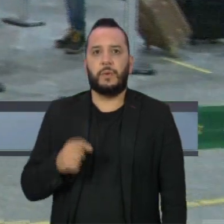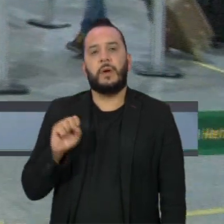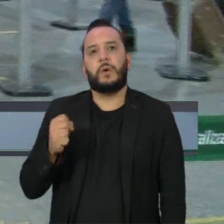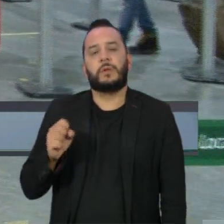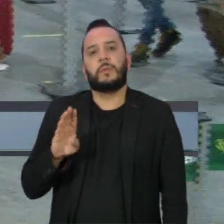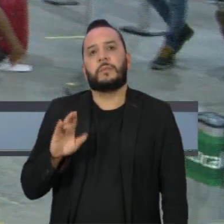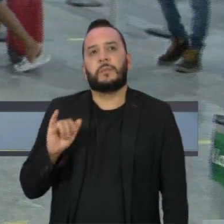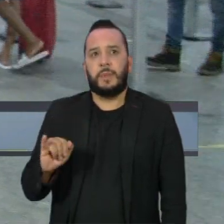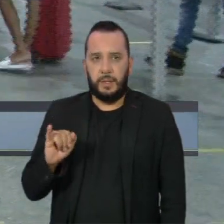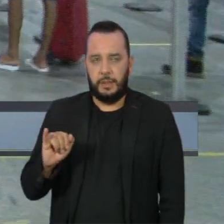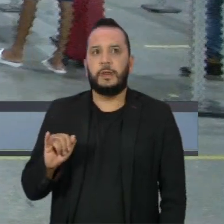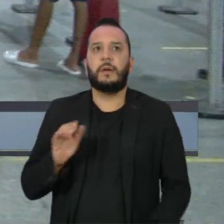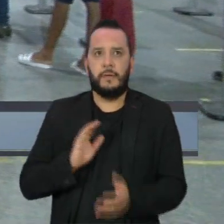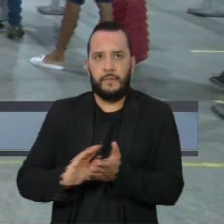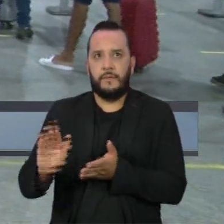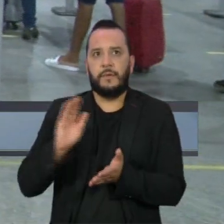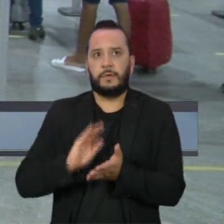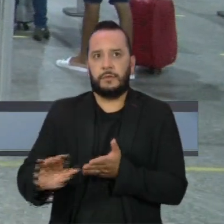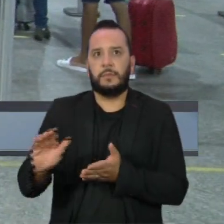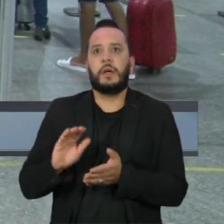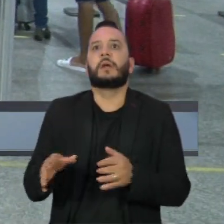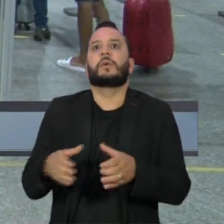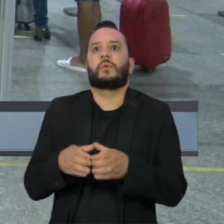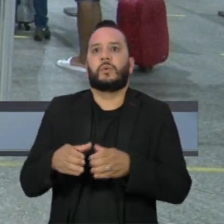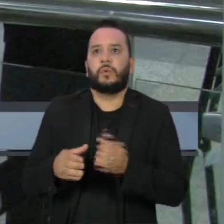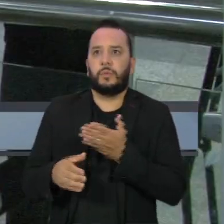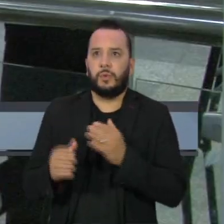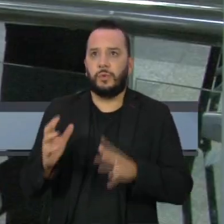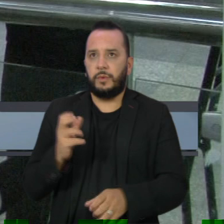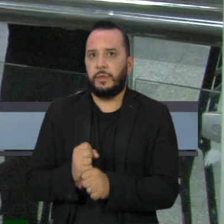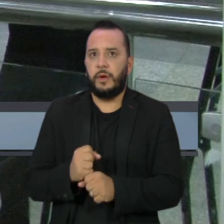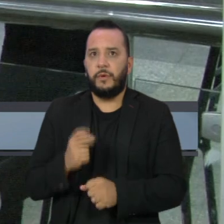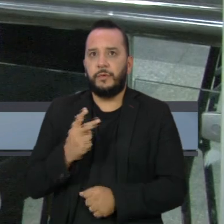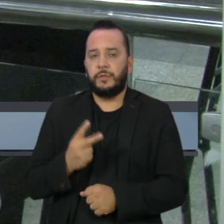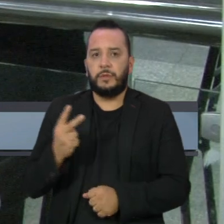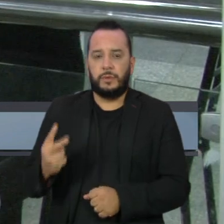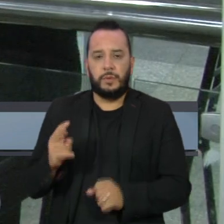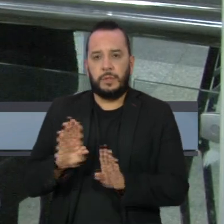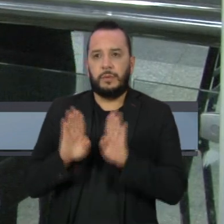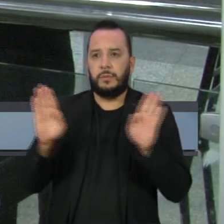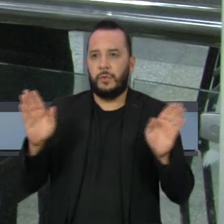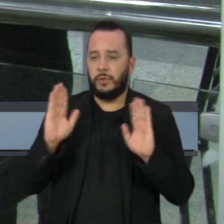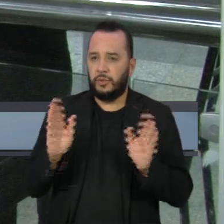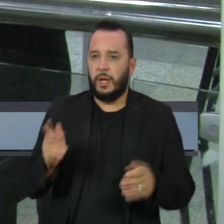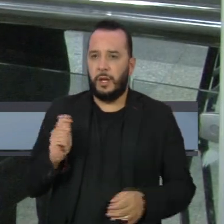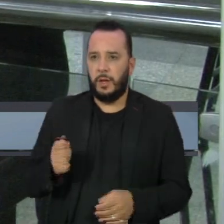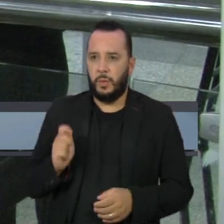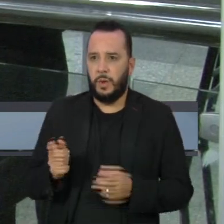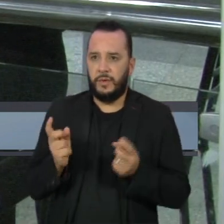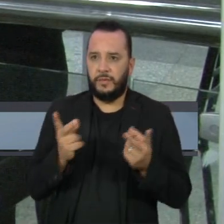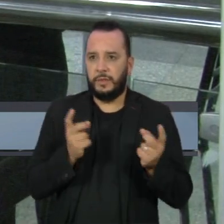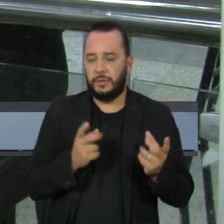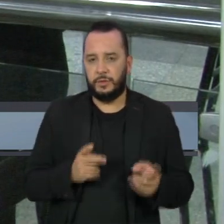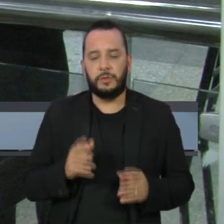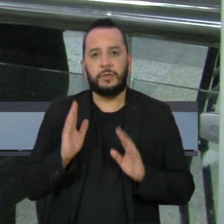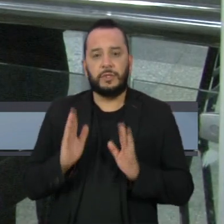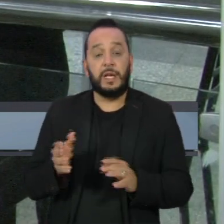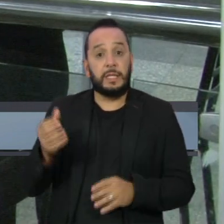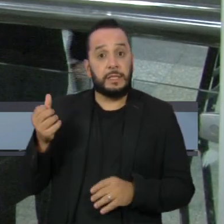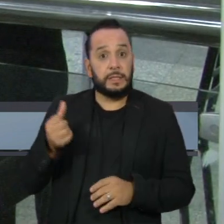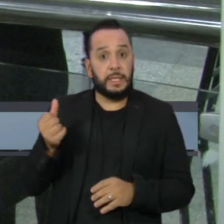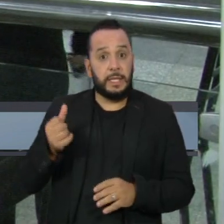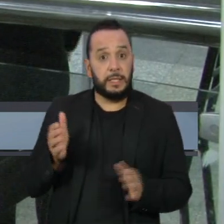bilhão em investimentos para esse bloco. Ao todo, 22 aeroportos foram leiloados na sexta rodada de